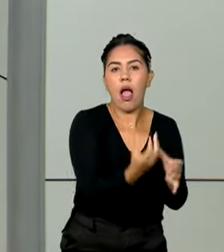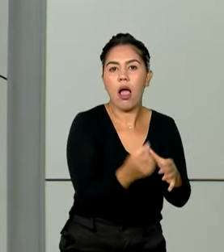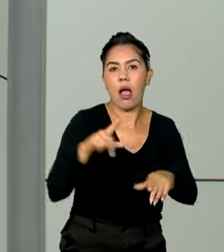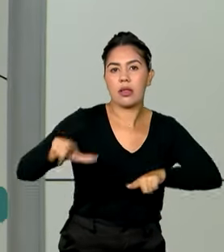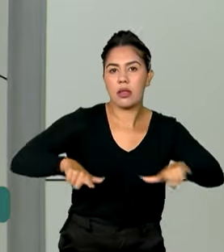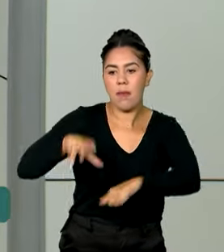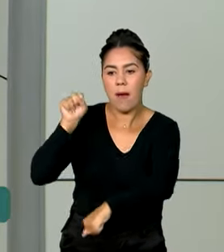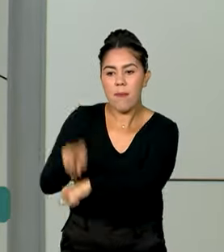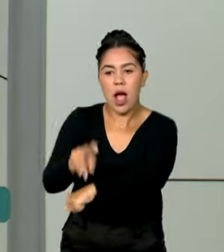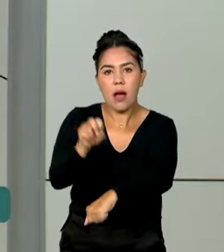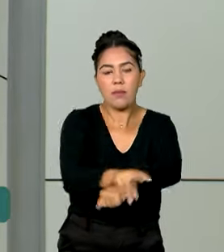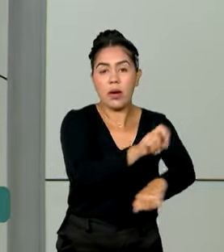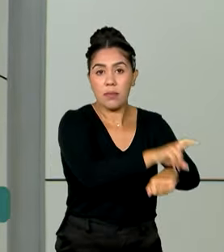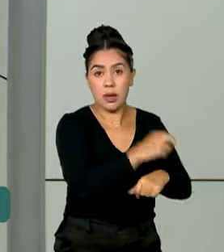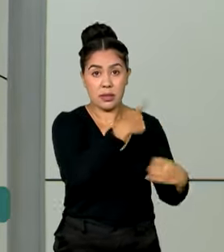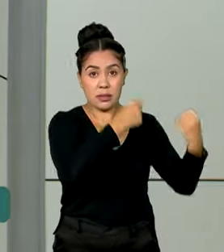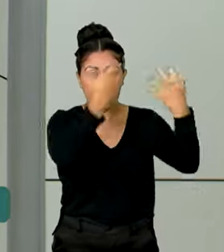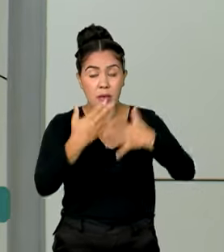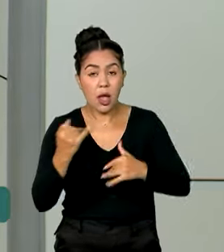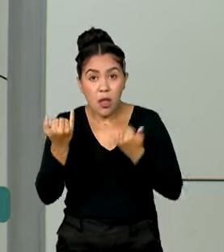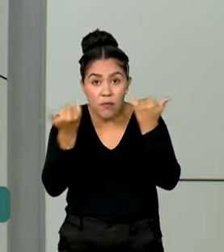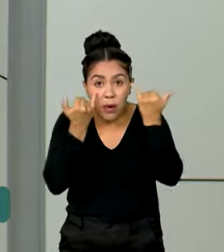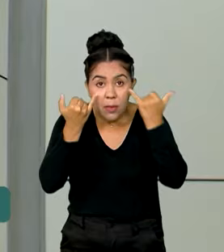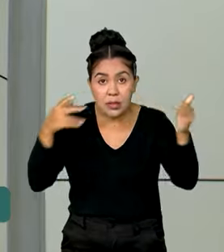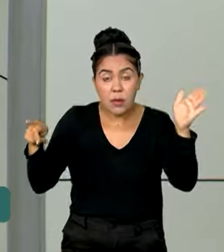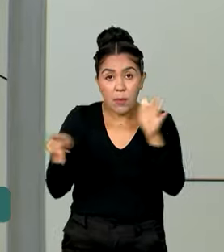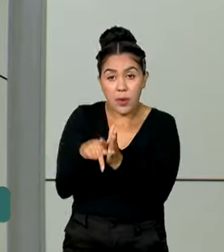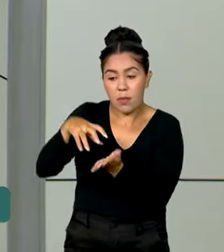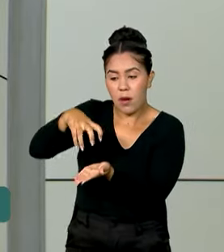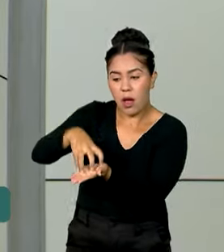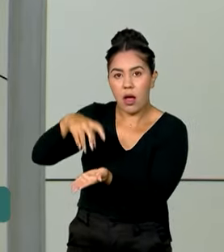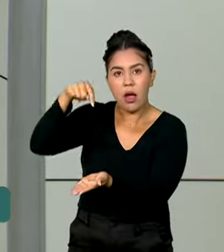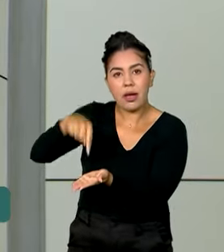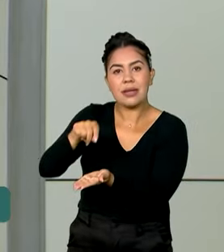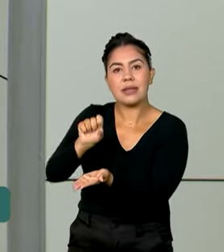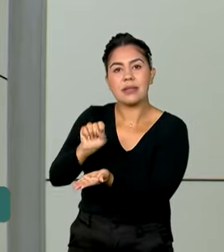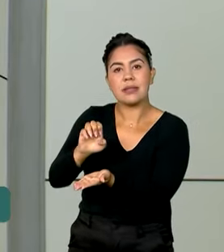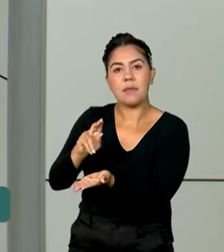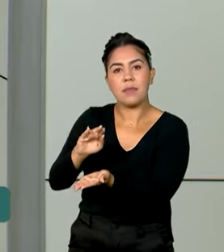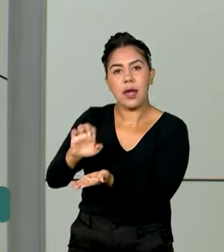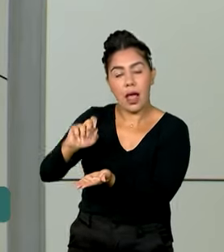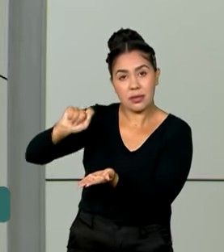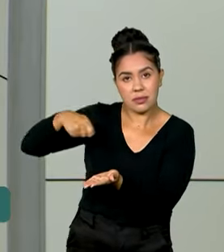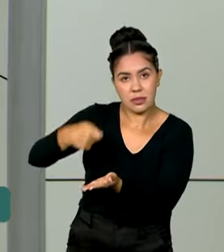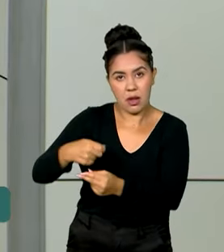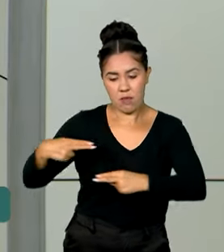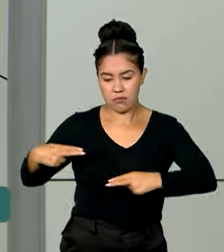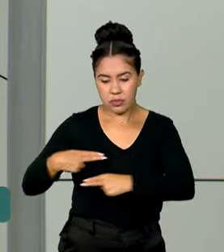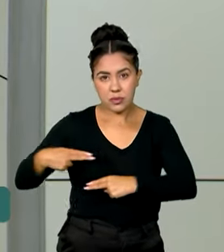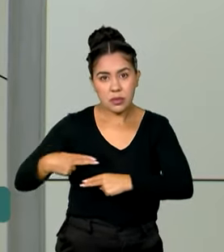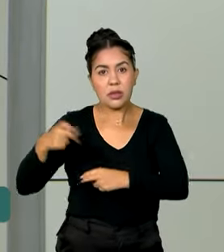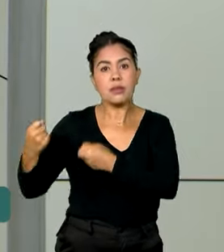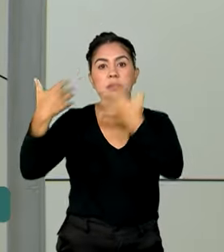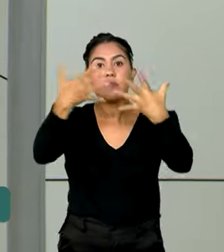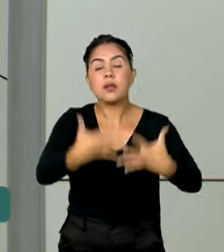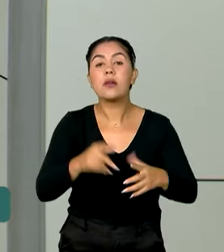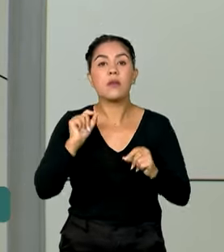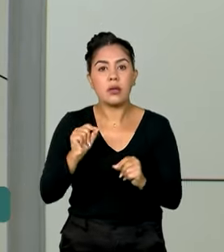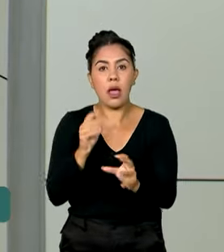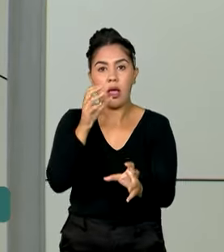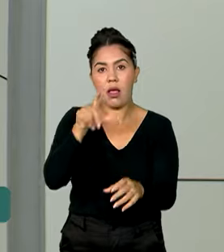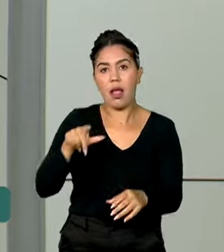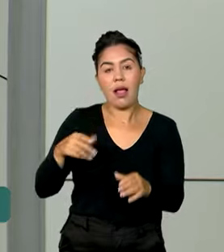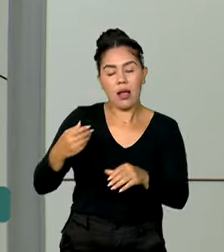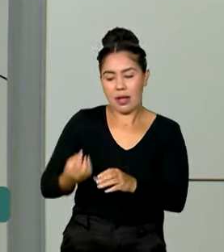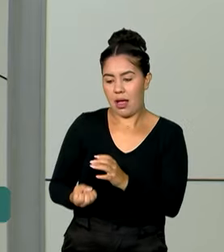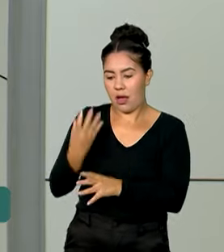Dados do SEBRAE mostram que mais de 60% dos empregos criados em 2024 vieram dos pequenos